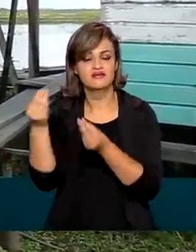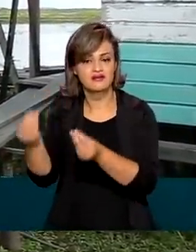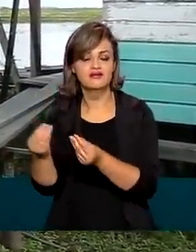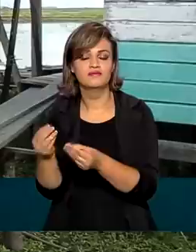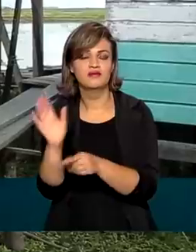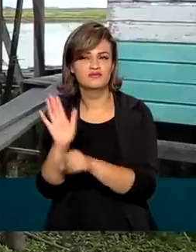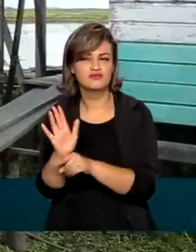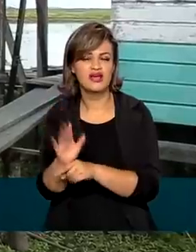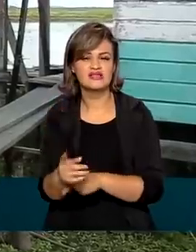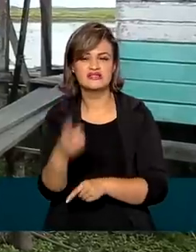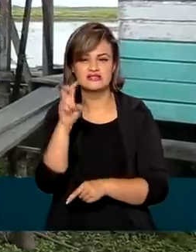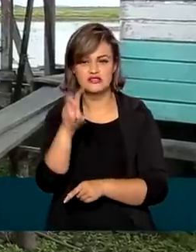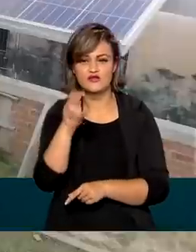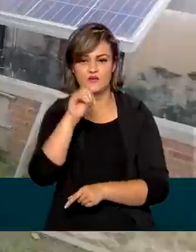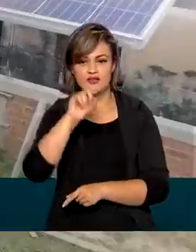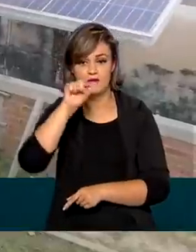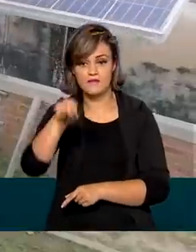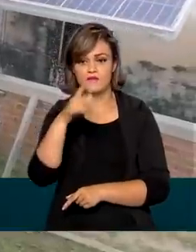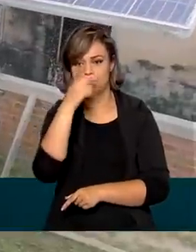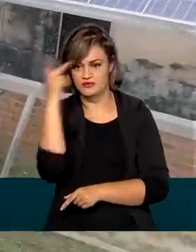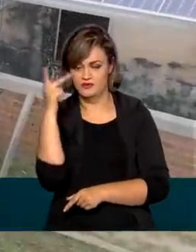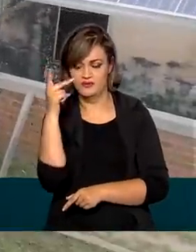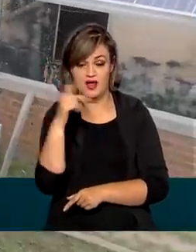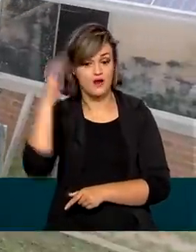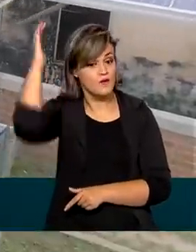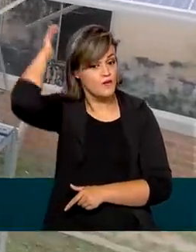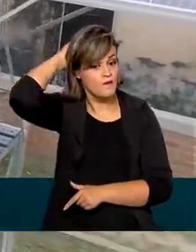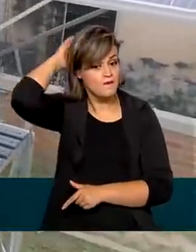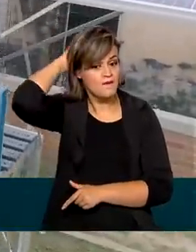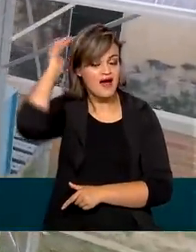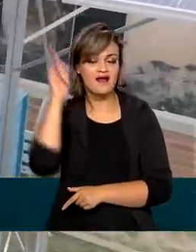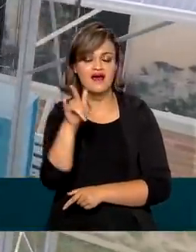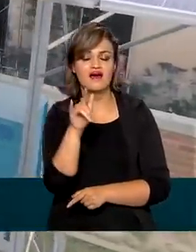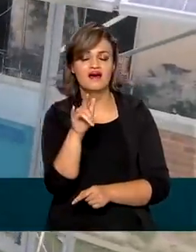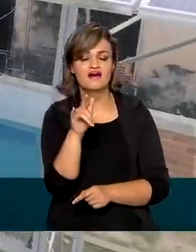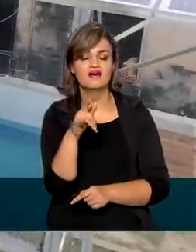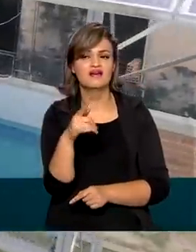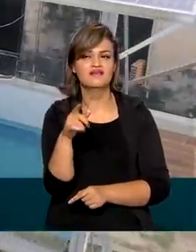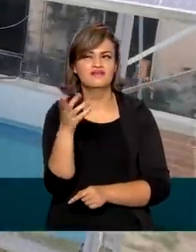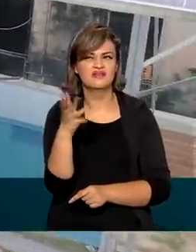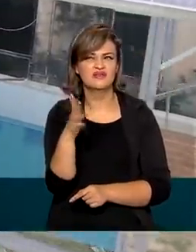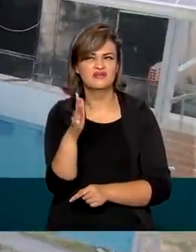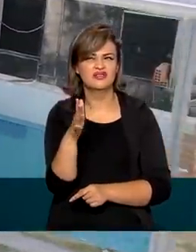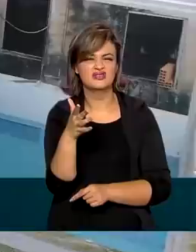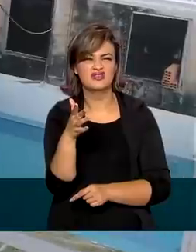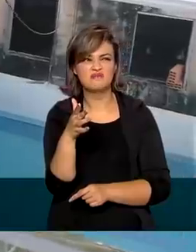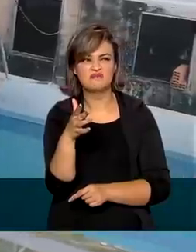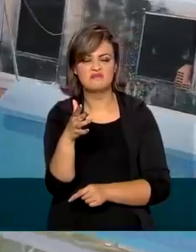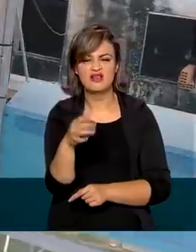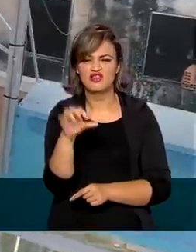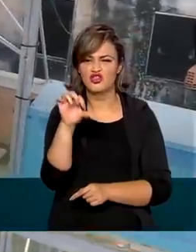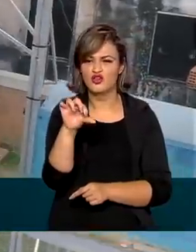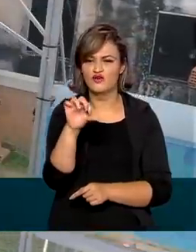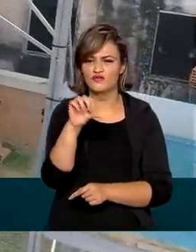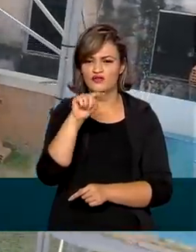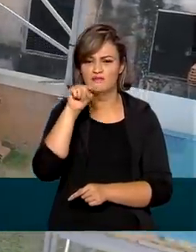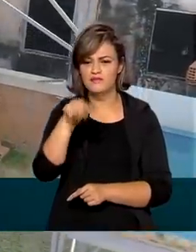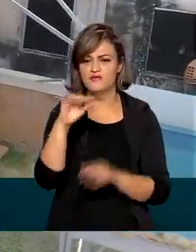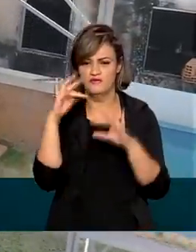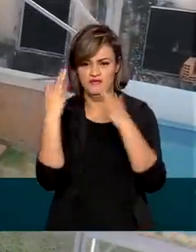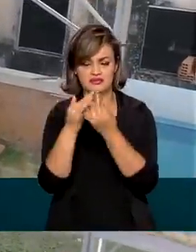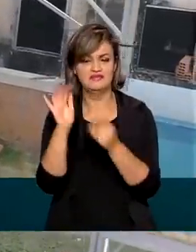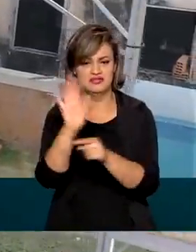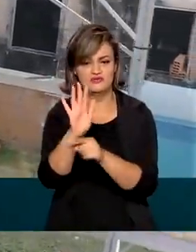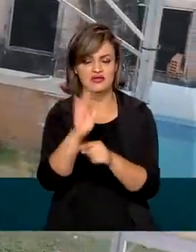50 mil pessoas. No Pará serão atendidas aproximadamente 9 mil famílias